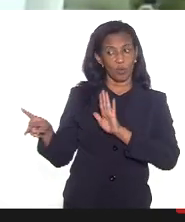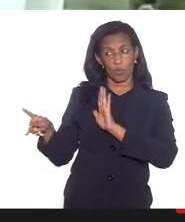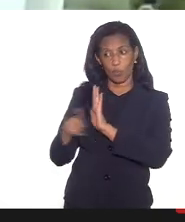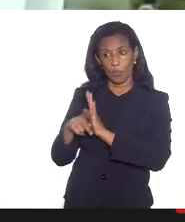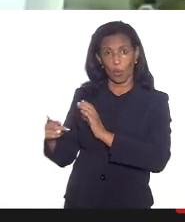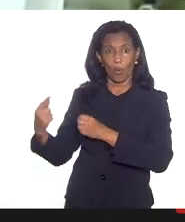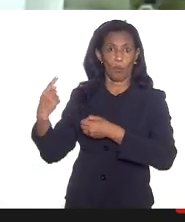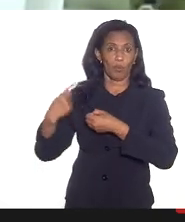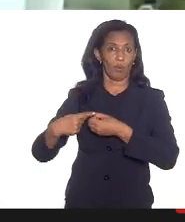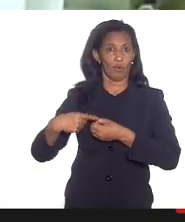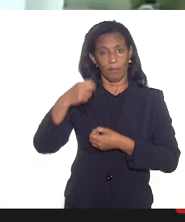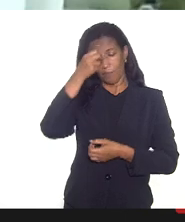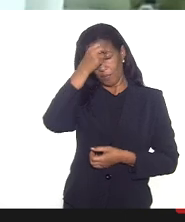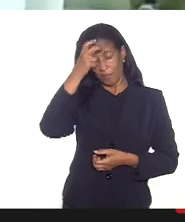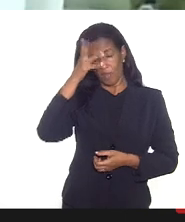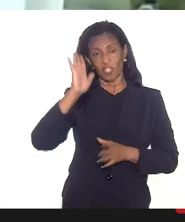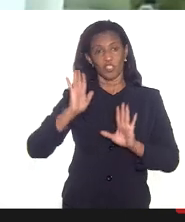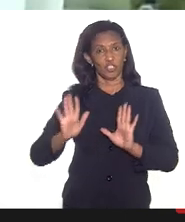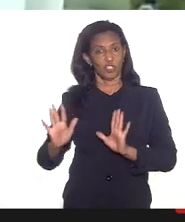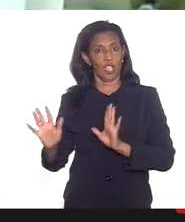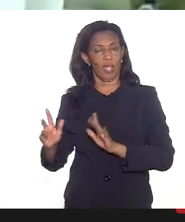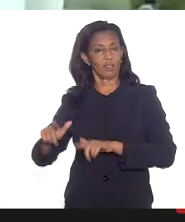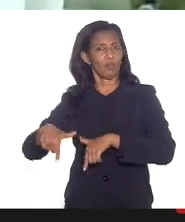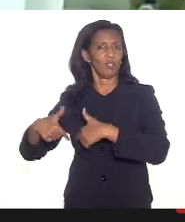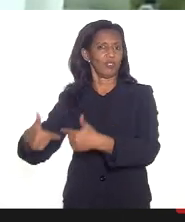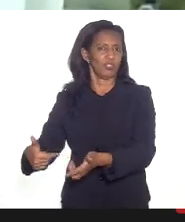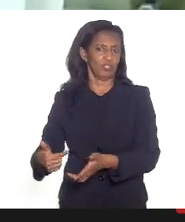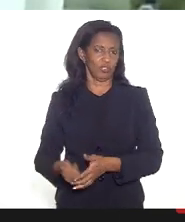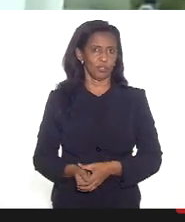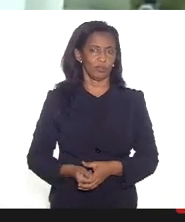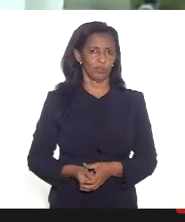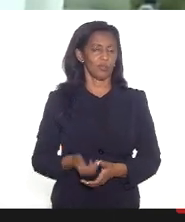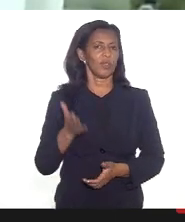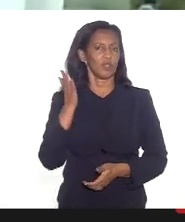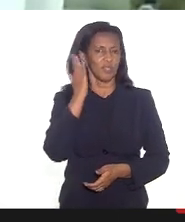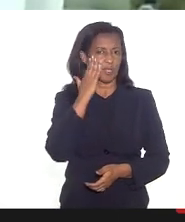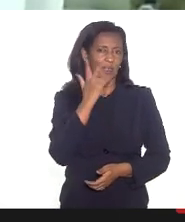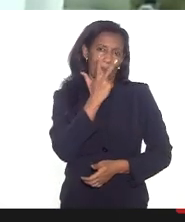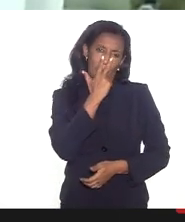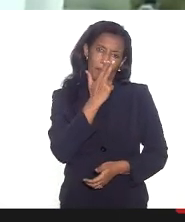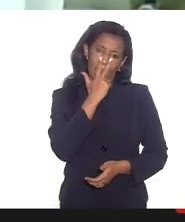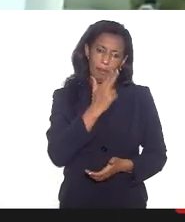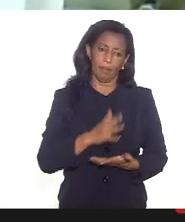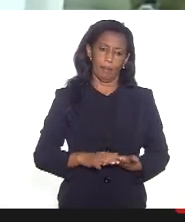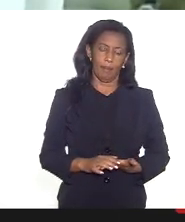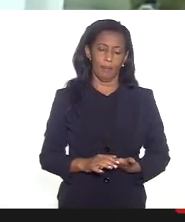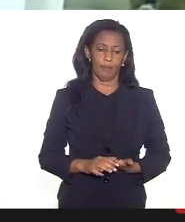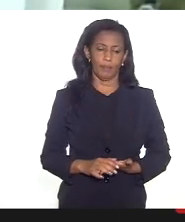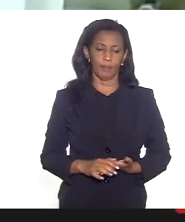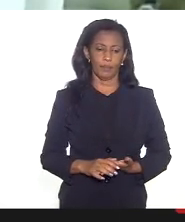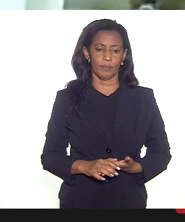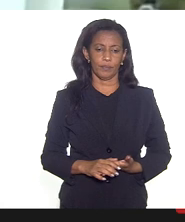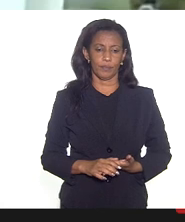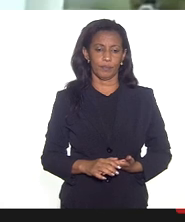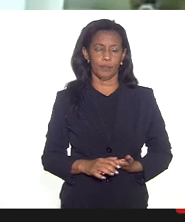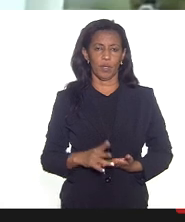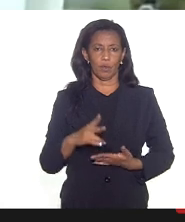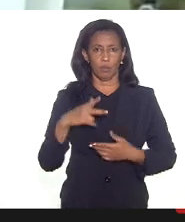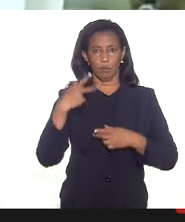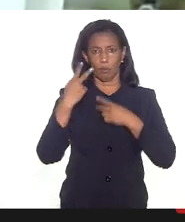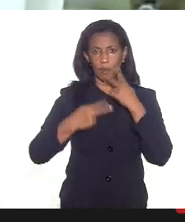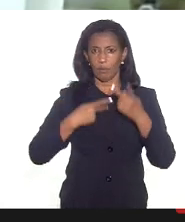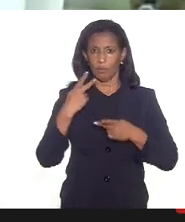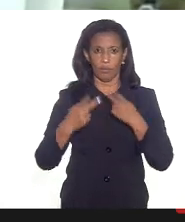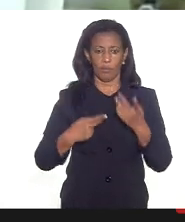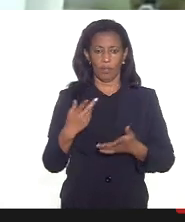município o próprio município e o estado estão fazendo eu sei que parece uma uma uma fala assim